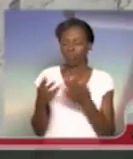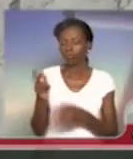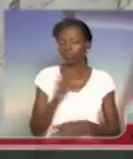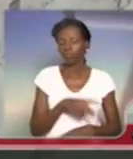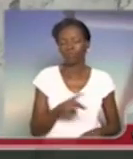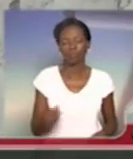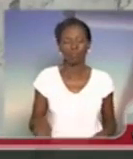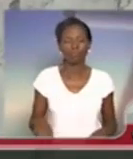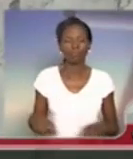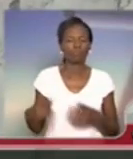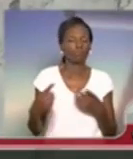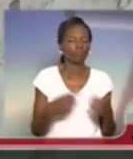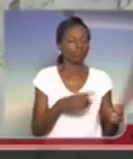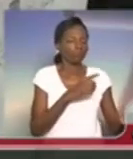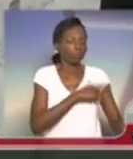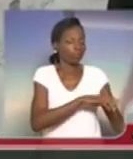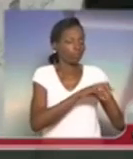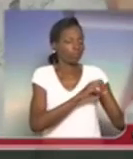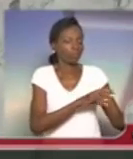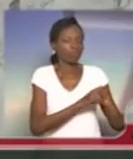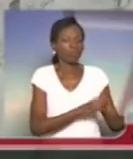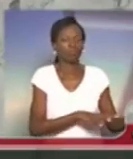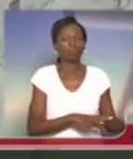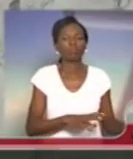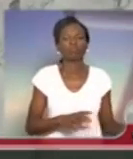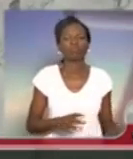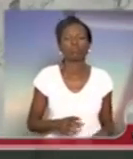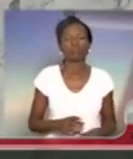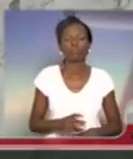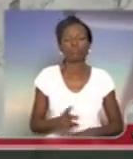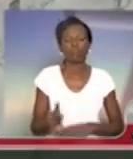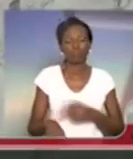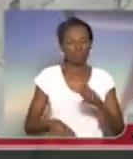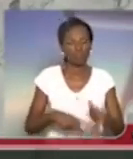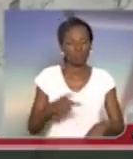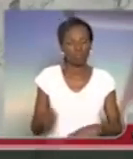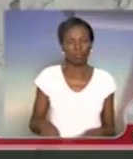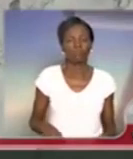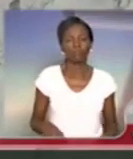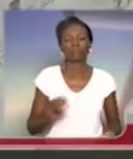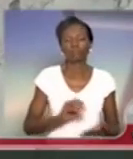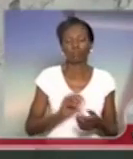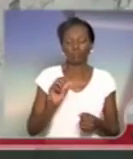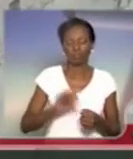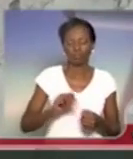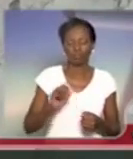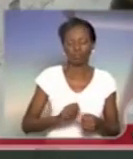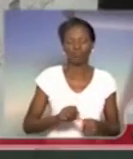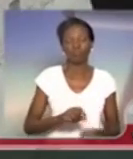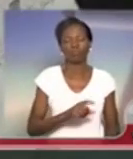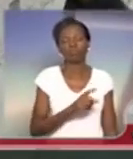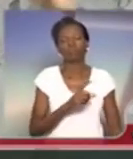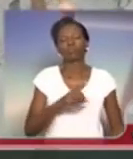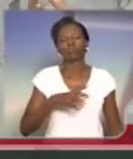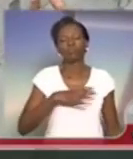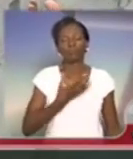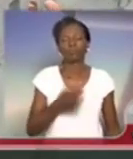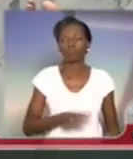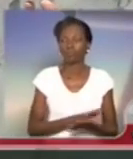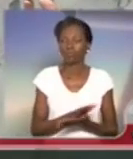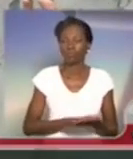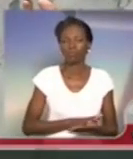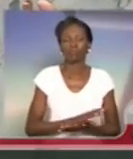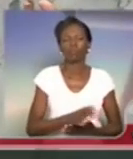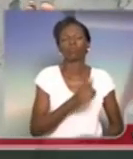É um crime contra a educação pública praticado pelo covarde e criminoso governador Alckmin, que, além de fechar